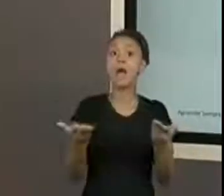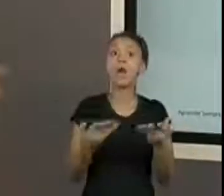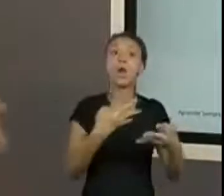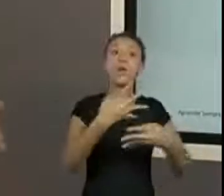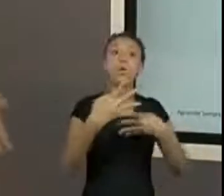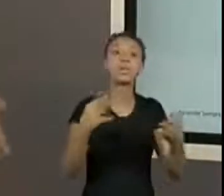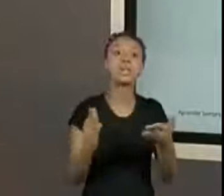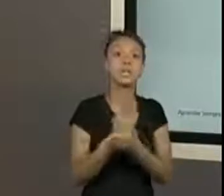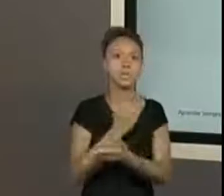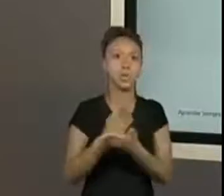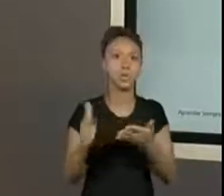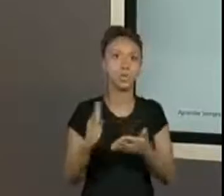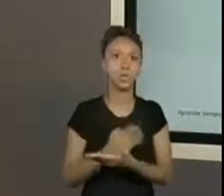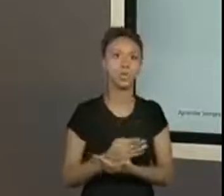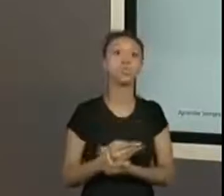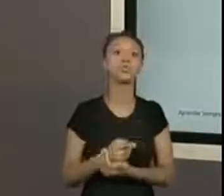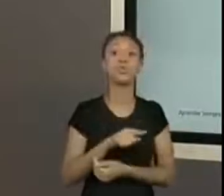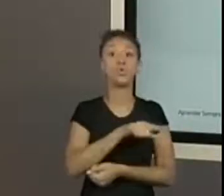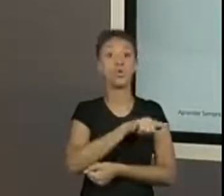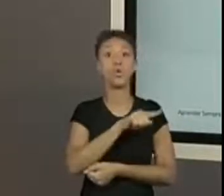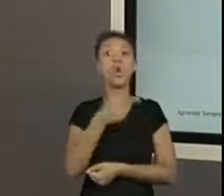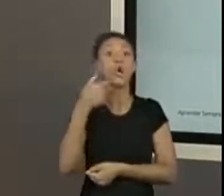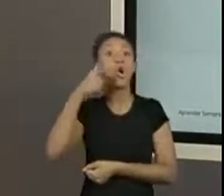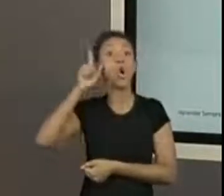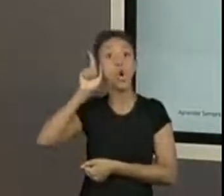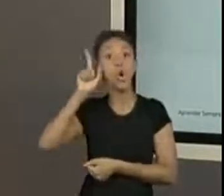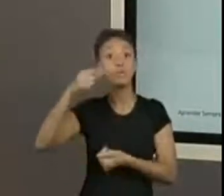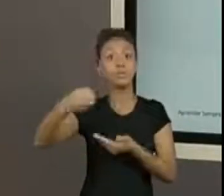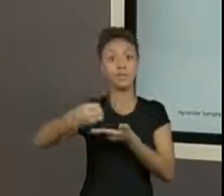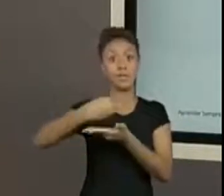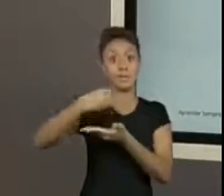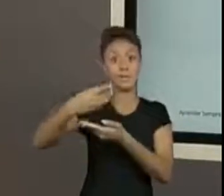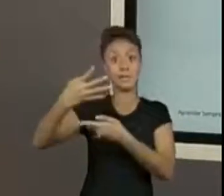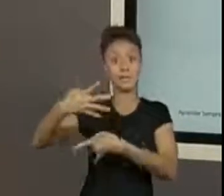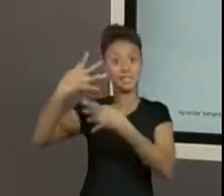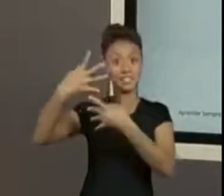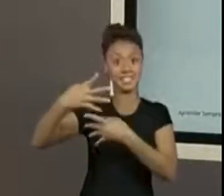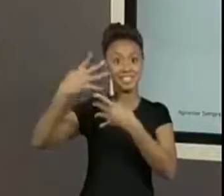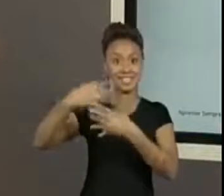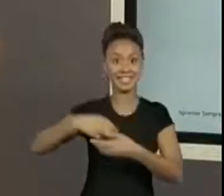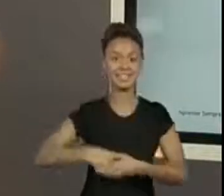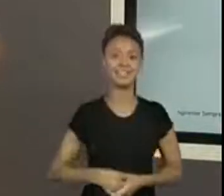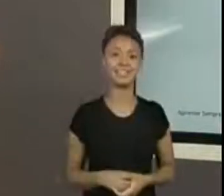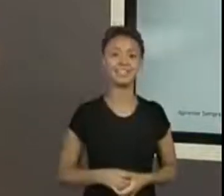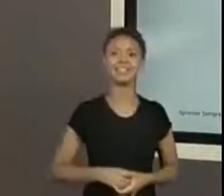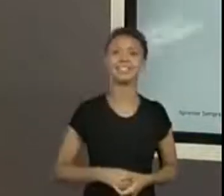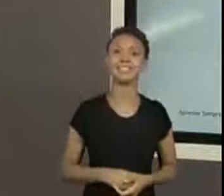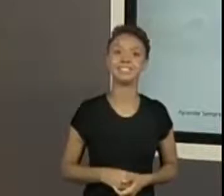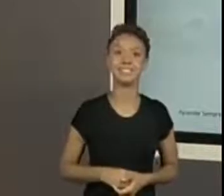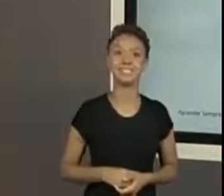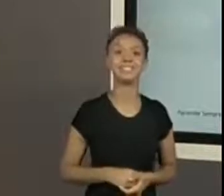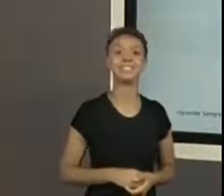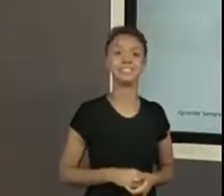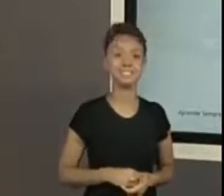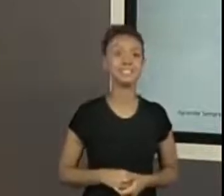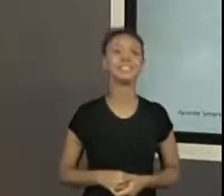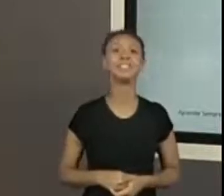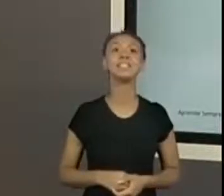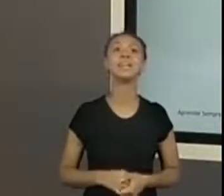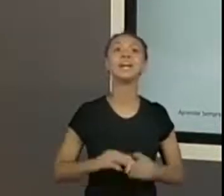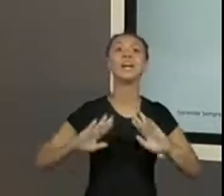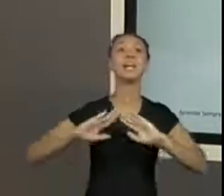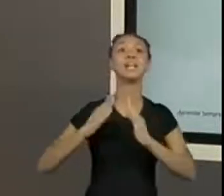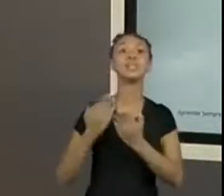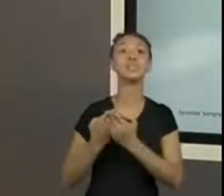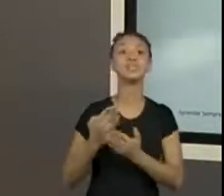Eu vou até começar pelas quadrinhas que a contribuição vieram ontem pelo chat, durante a aula, pelos professores. Inclusive, uma veio da